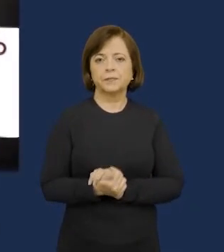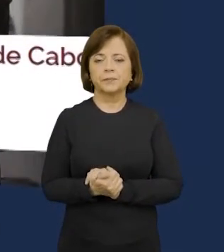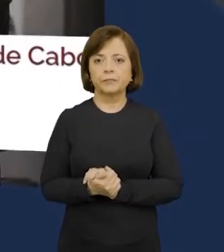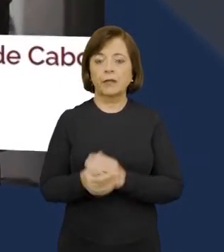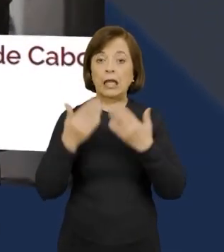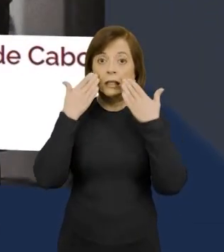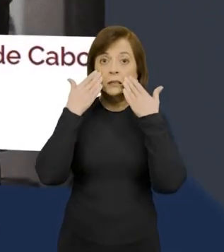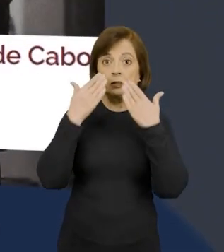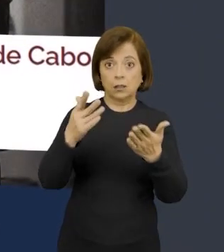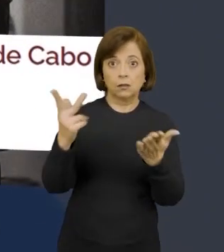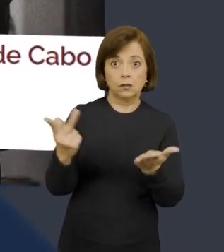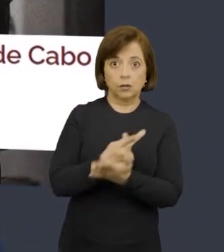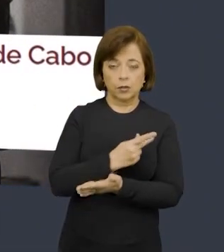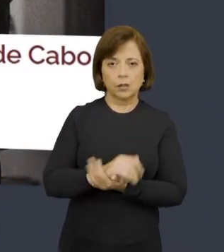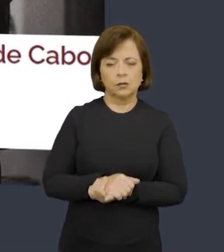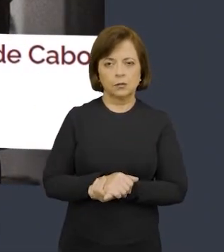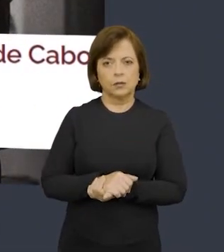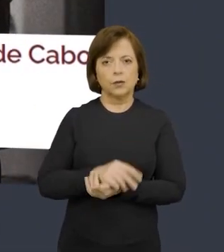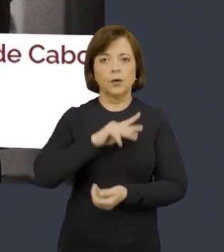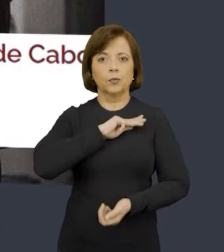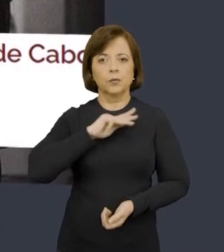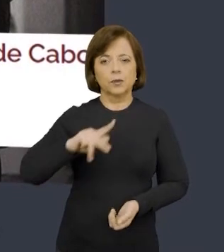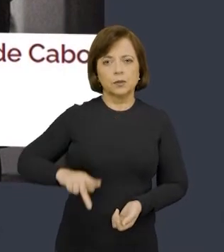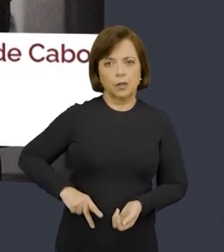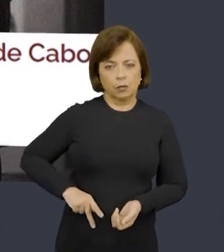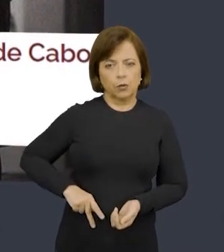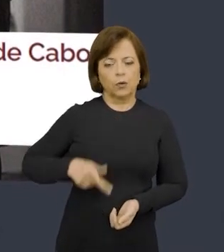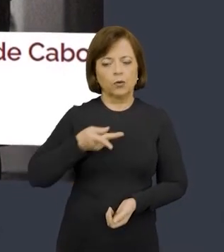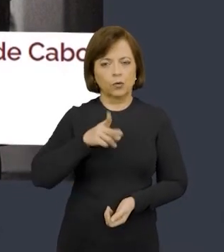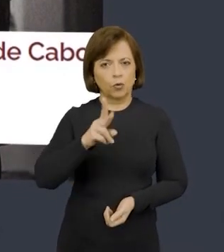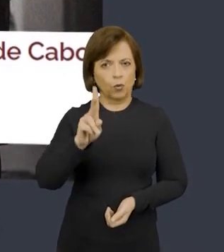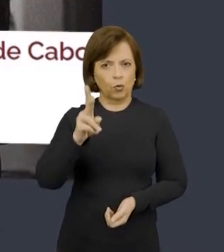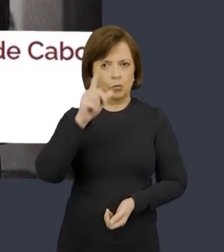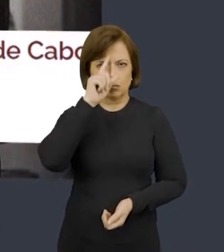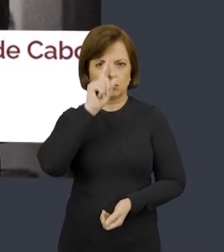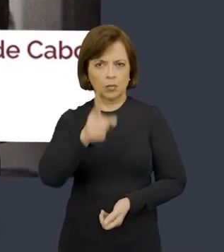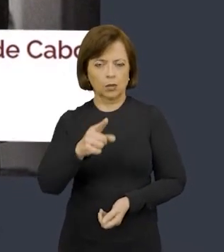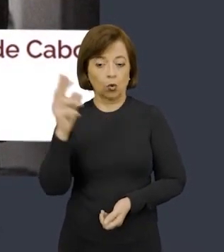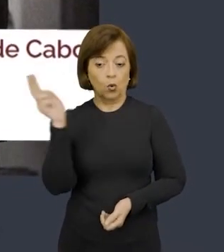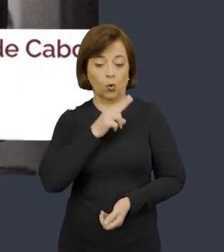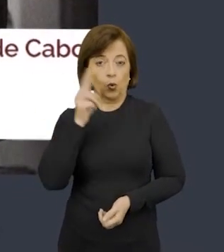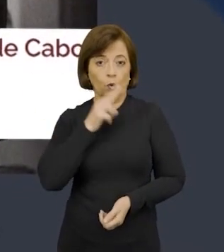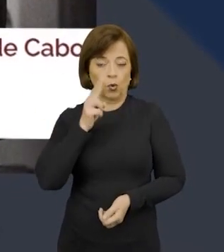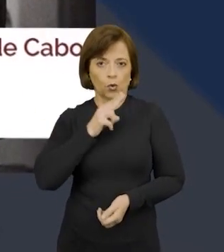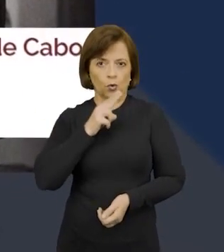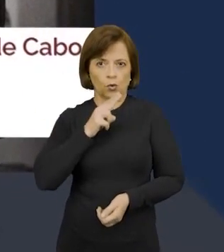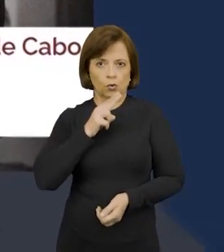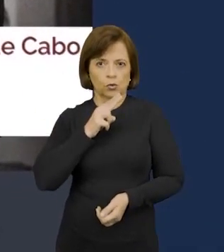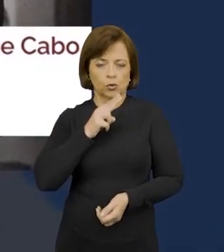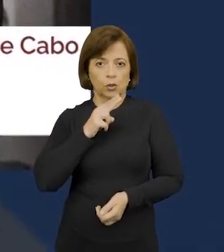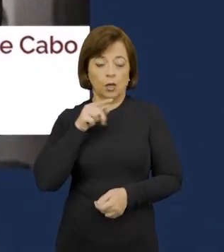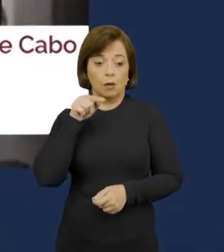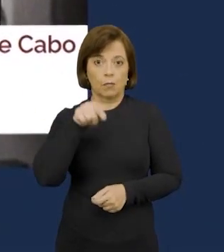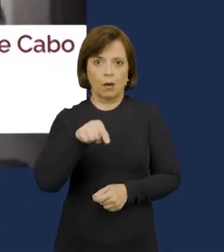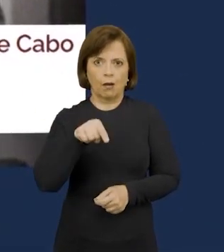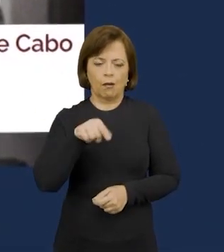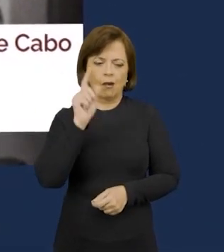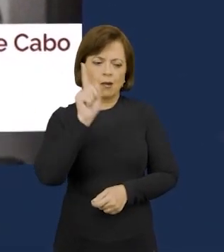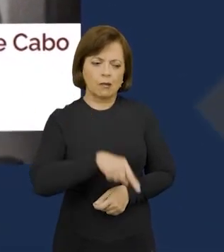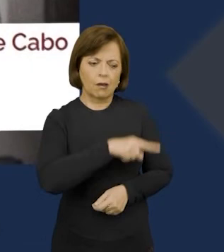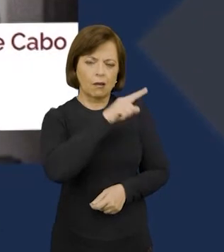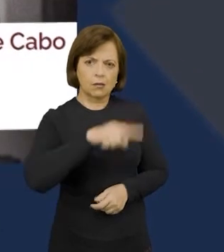Diante desse fato, o Ministério Público ingressou com uma medida emergencial plenteando a